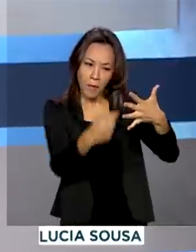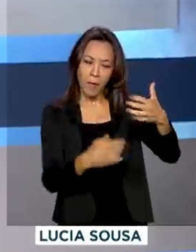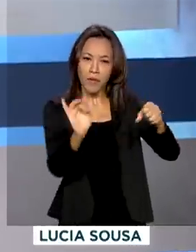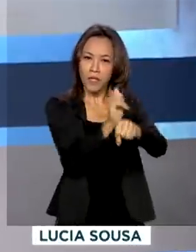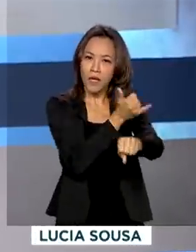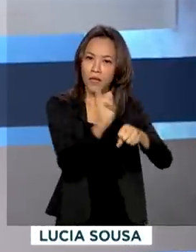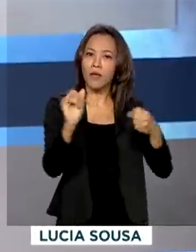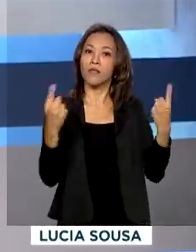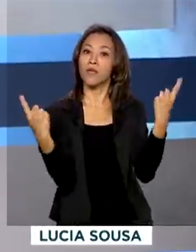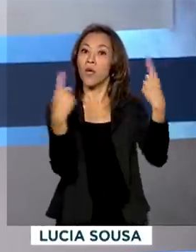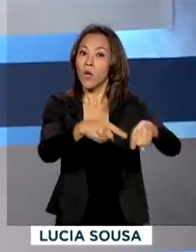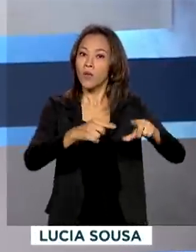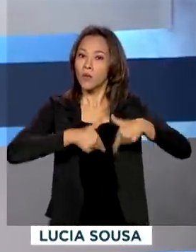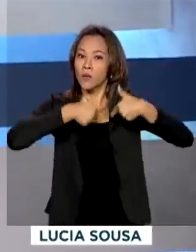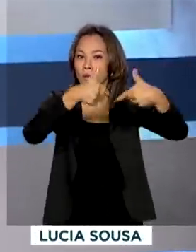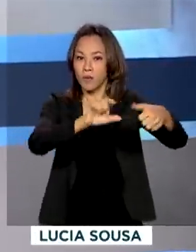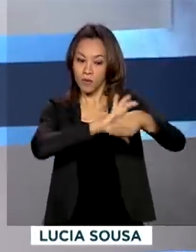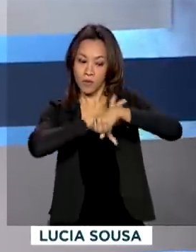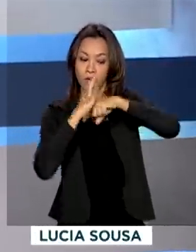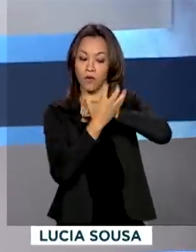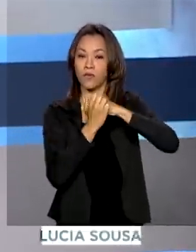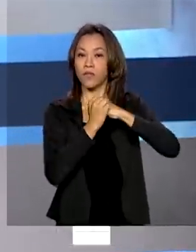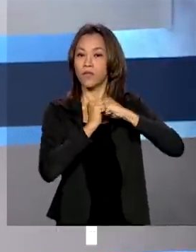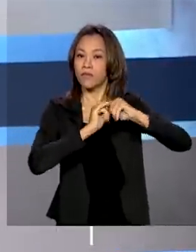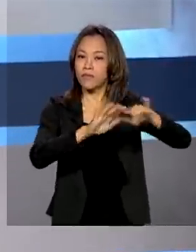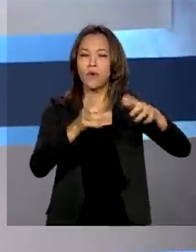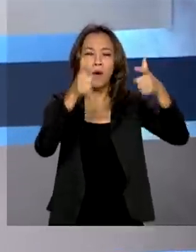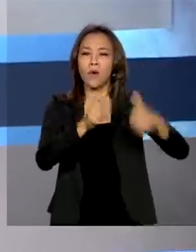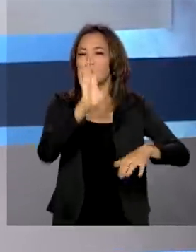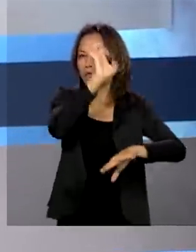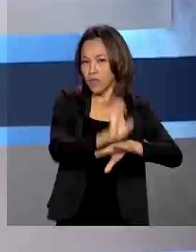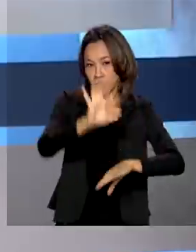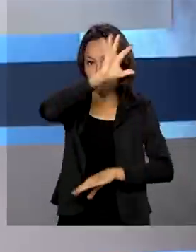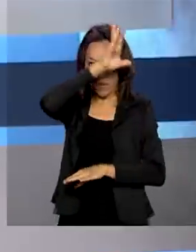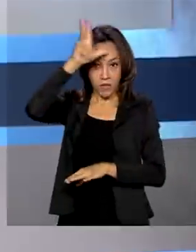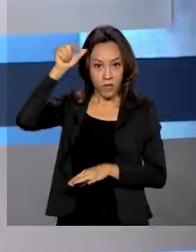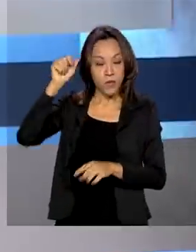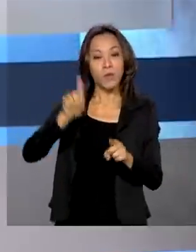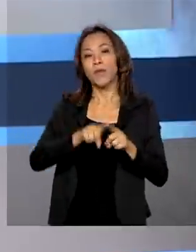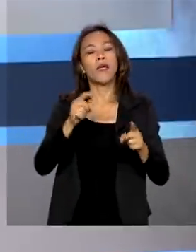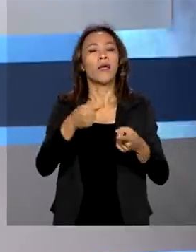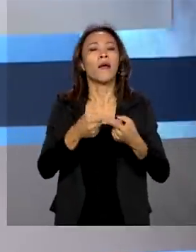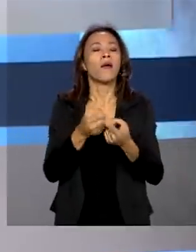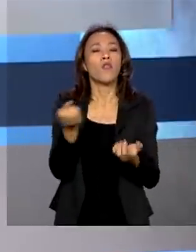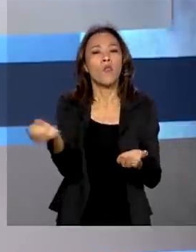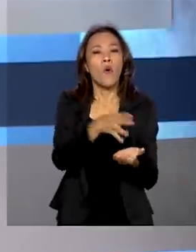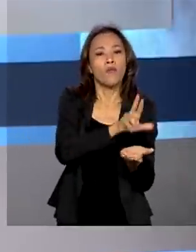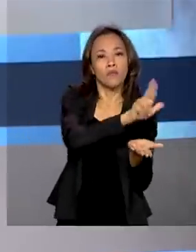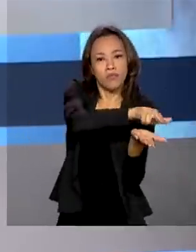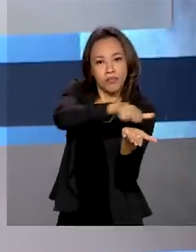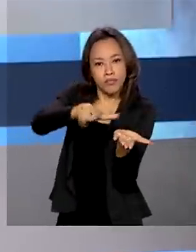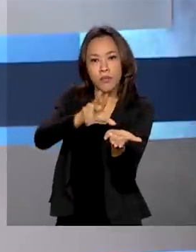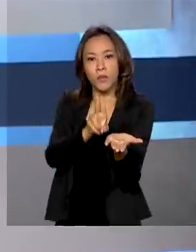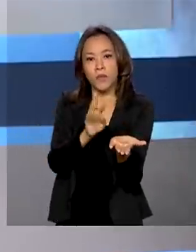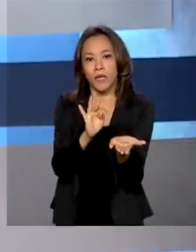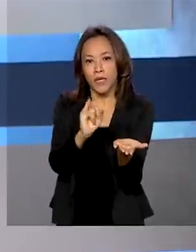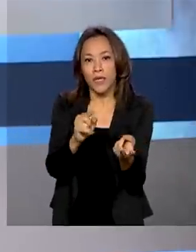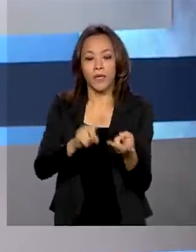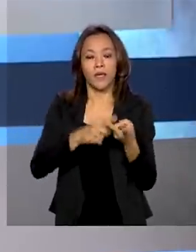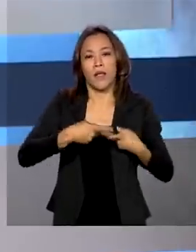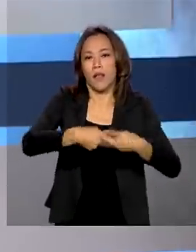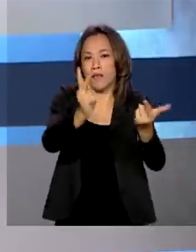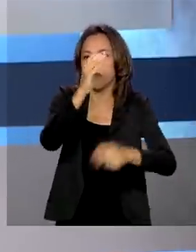enfrentamento da Covid-19 no Amazonas, entre as iniciativas abertura de novos leitos de UTI, além do envio de